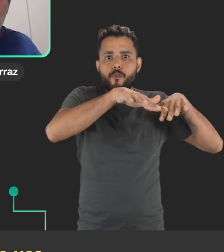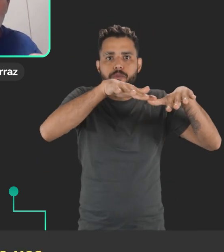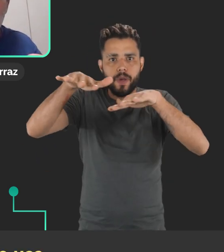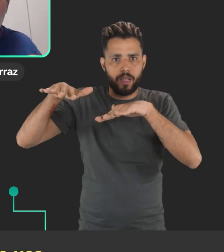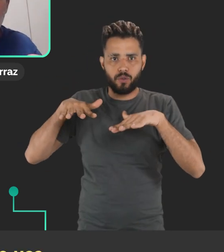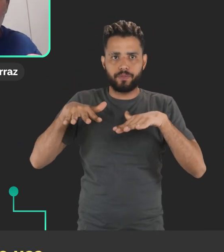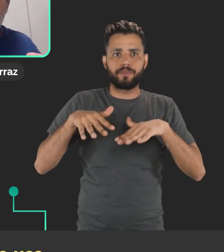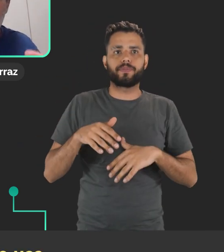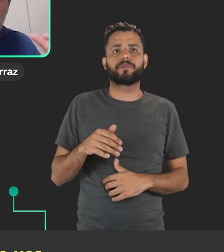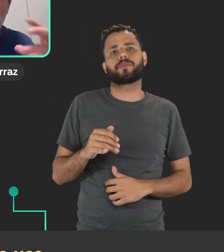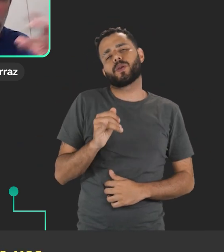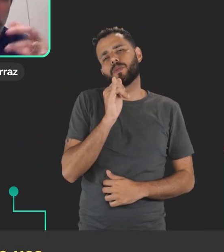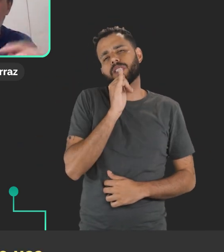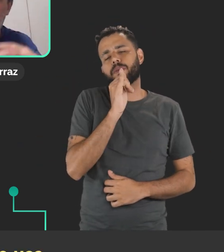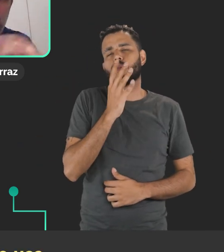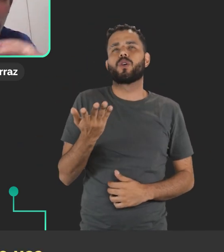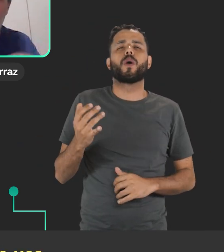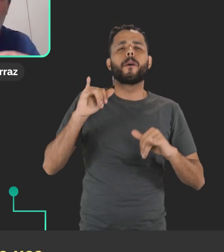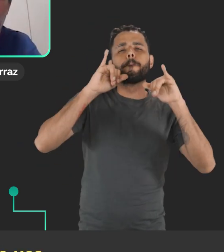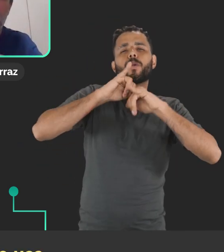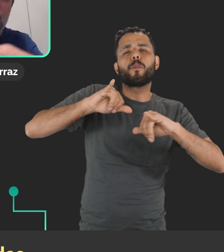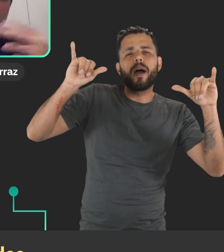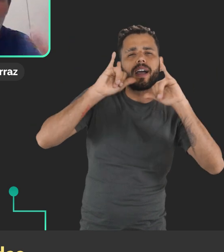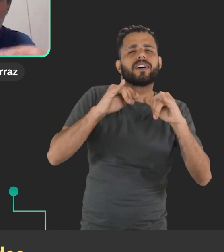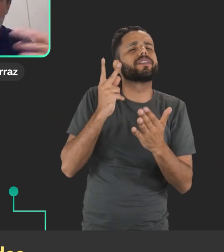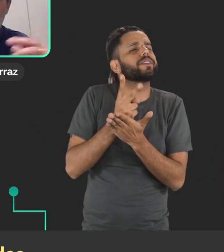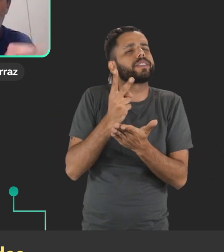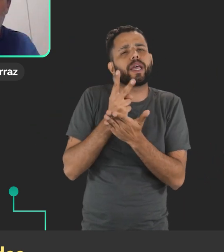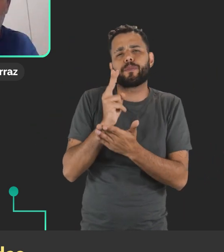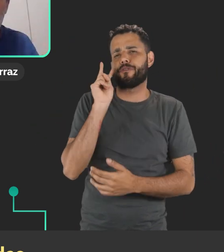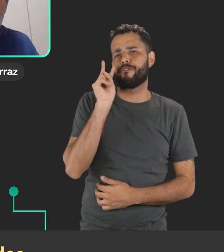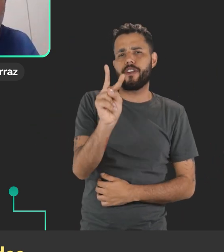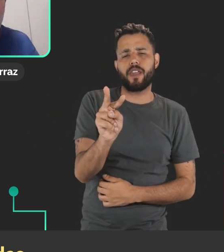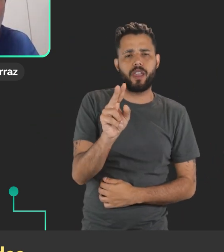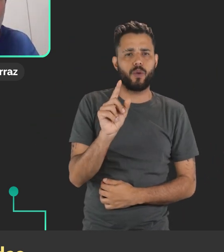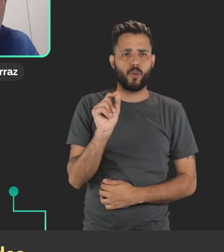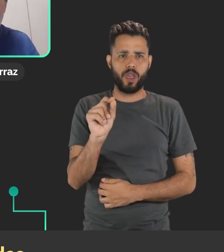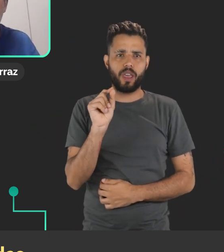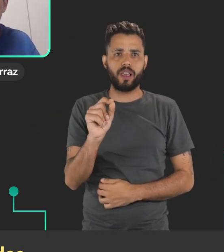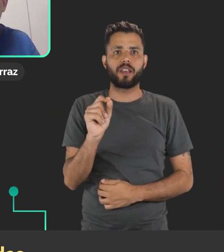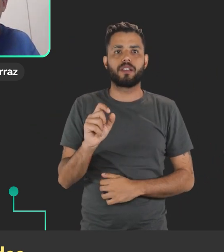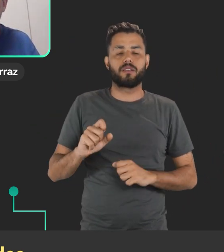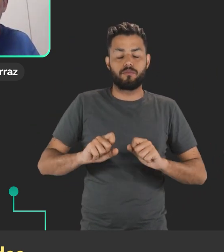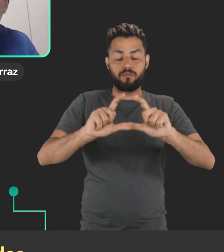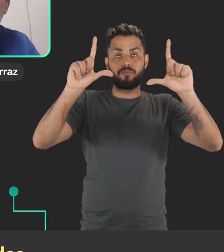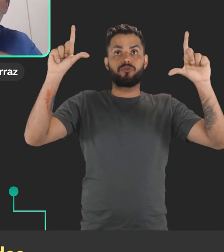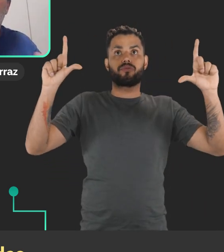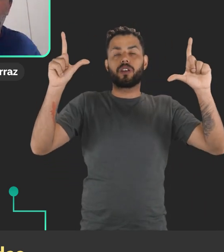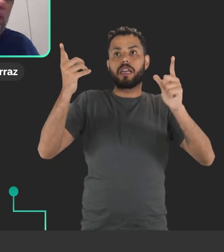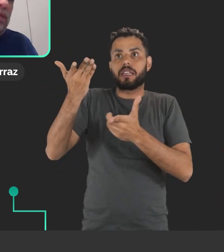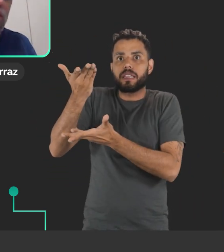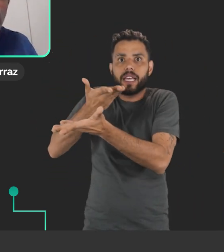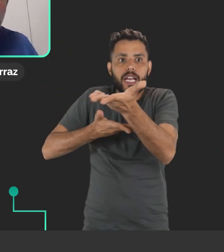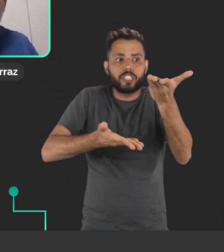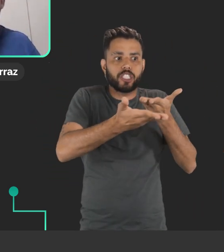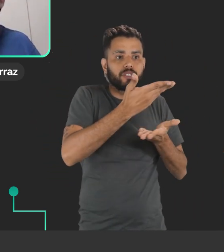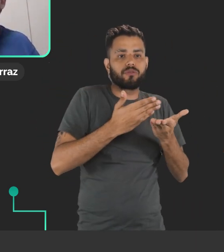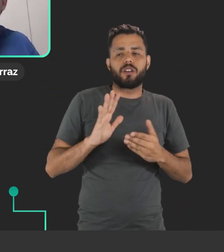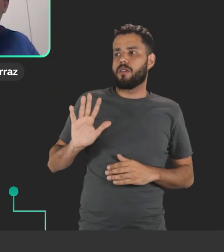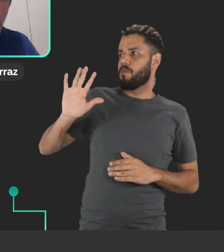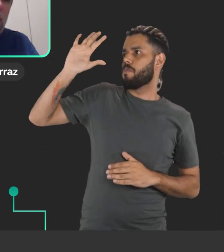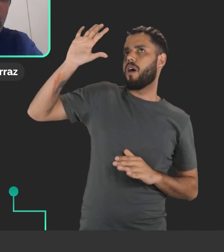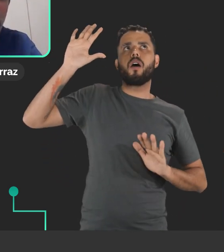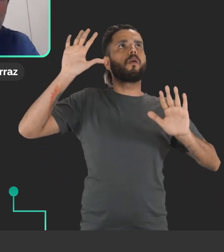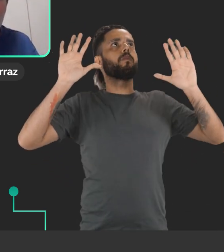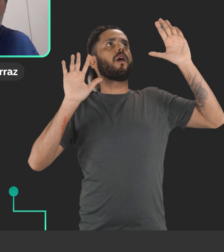usa uma, principalmente em propagandas, né? A gente vê muito isso de propagandas que você tem um ambiente interativo, você levanta